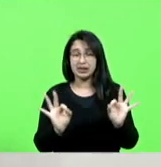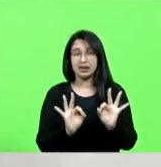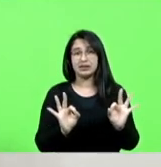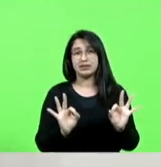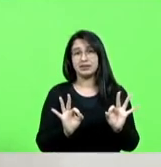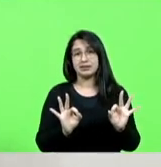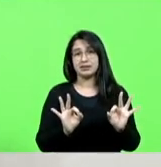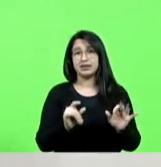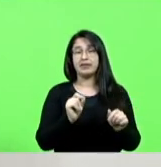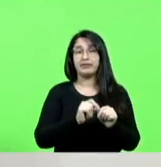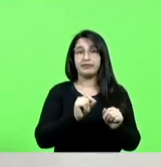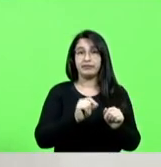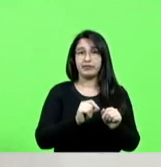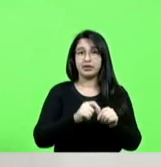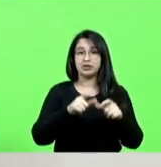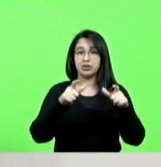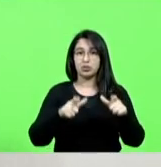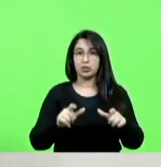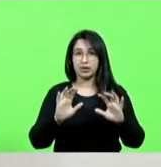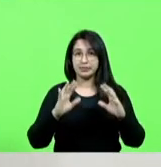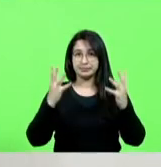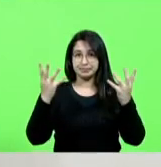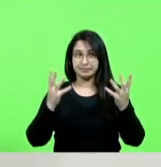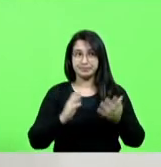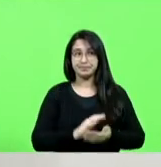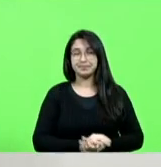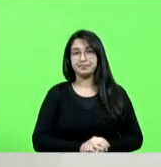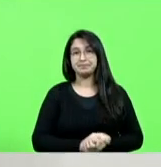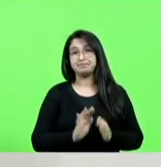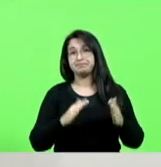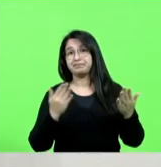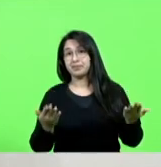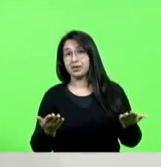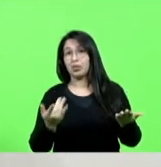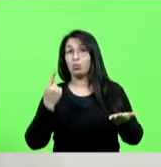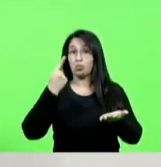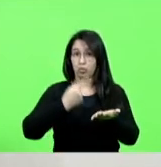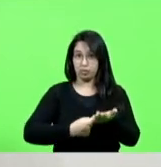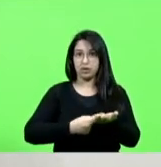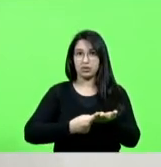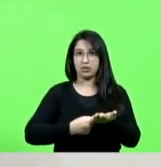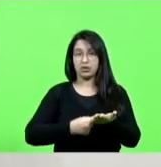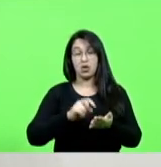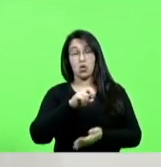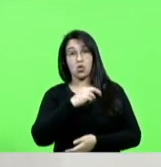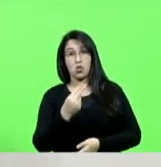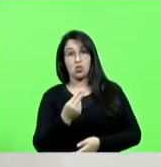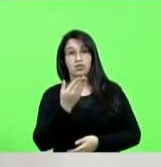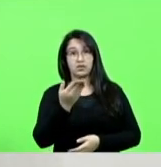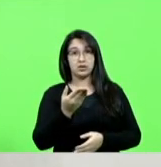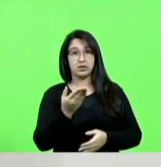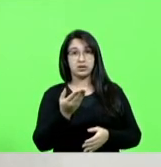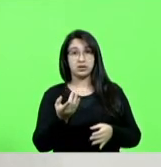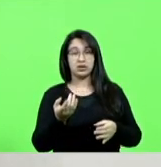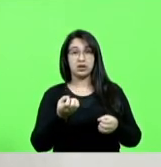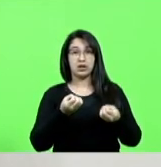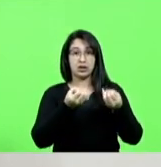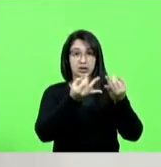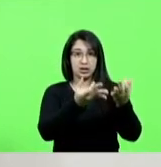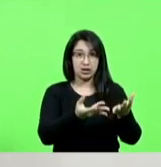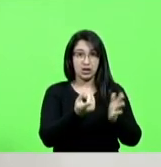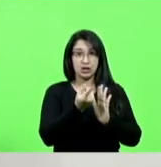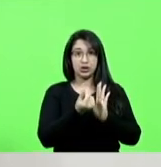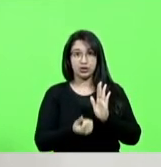fazer os centro de eventos então vamos fazer um pacto ou vocês transferem o dinheiro para a